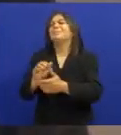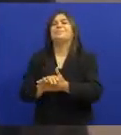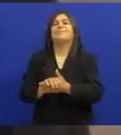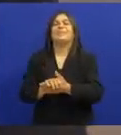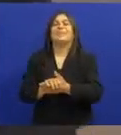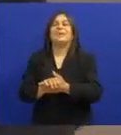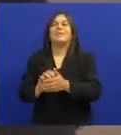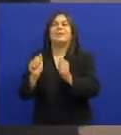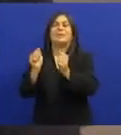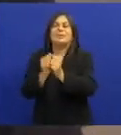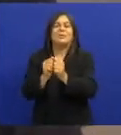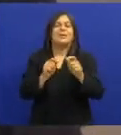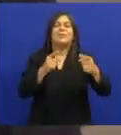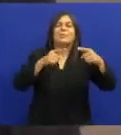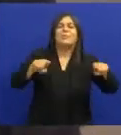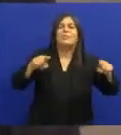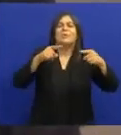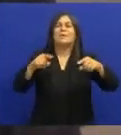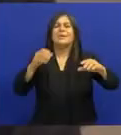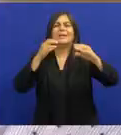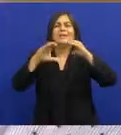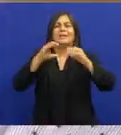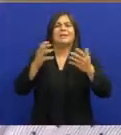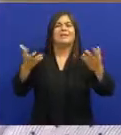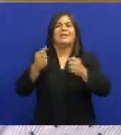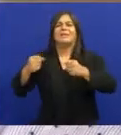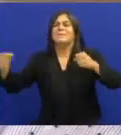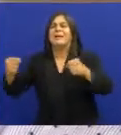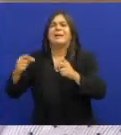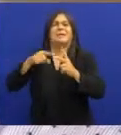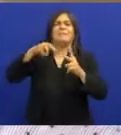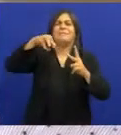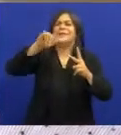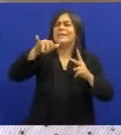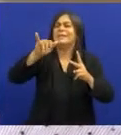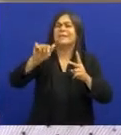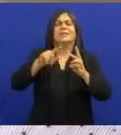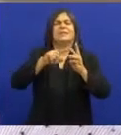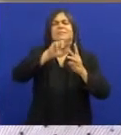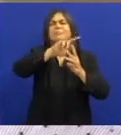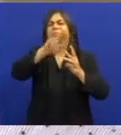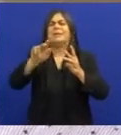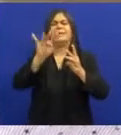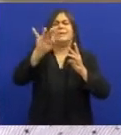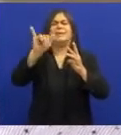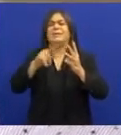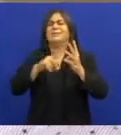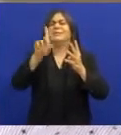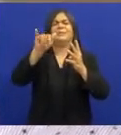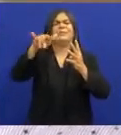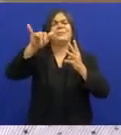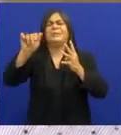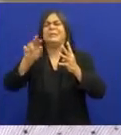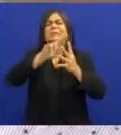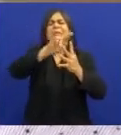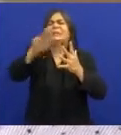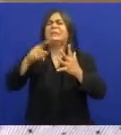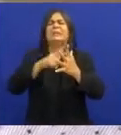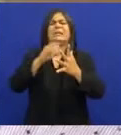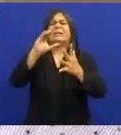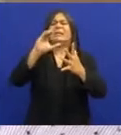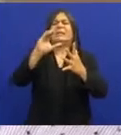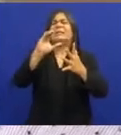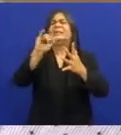Viu Gurdurinha com Jato Compondo a música Luiz Gonzaga Marinês Trio Nordestino Dominguinhos